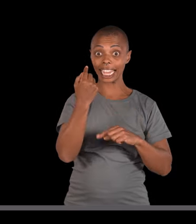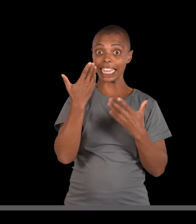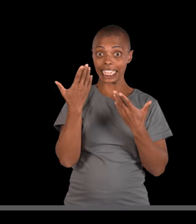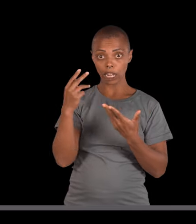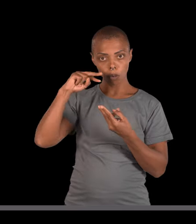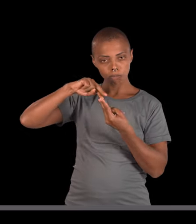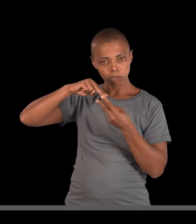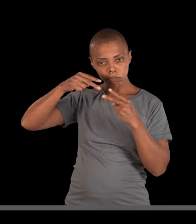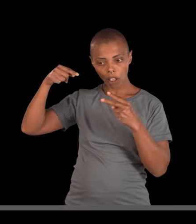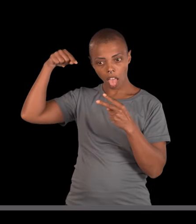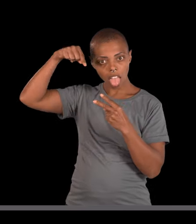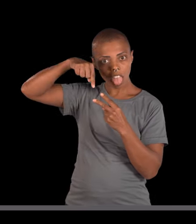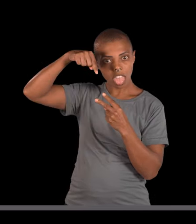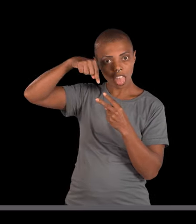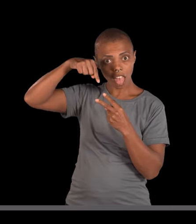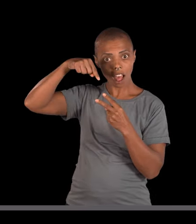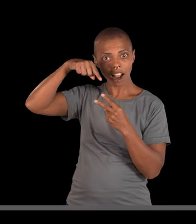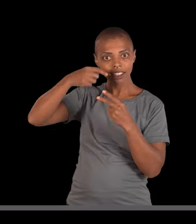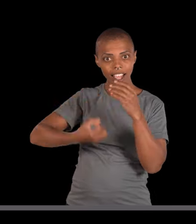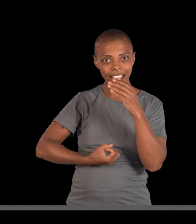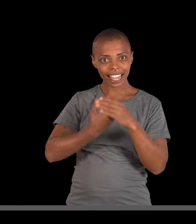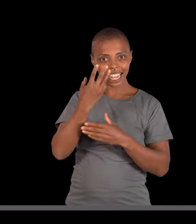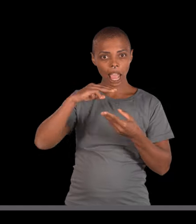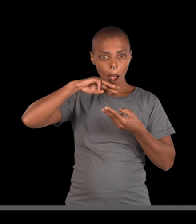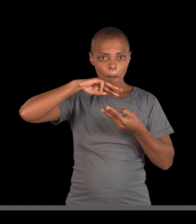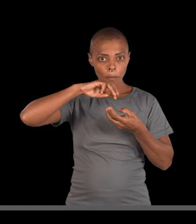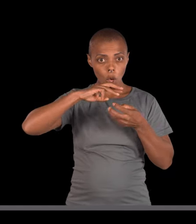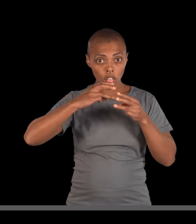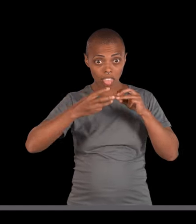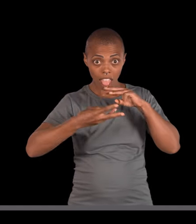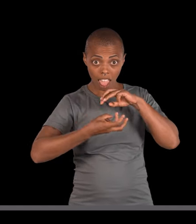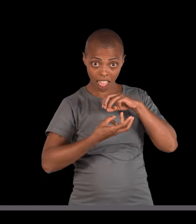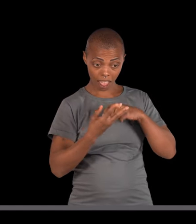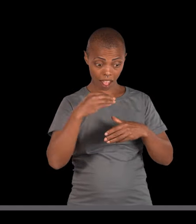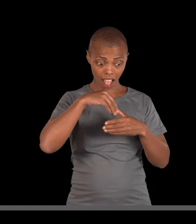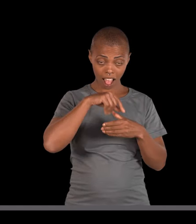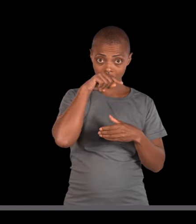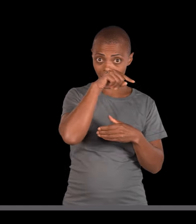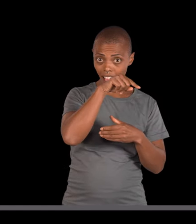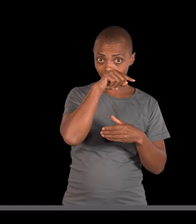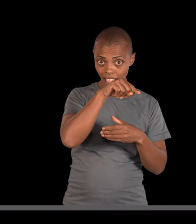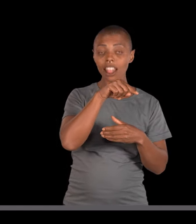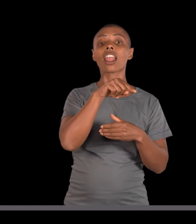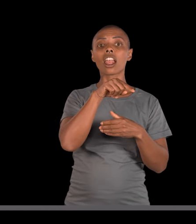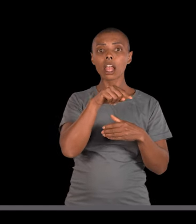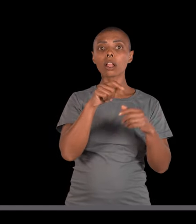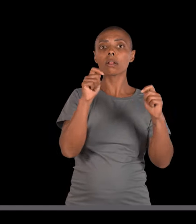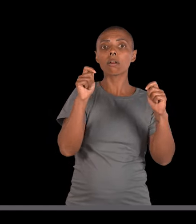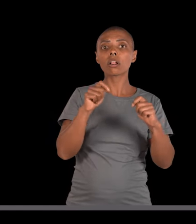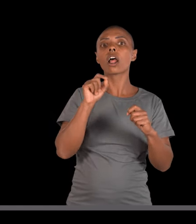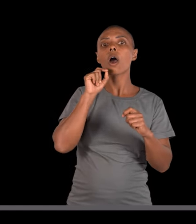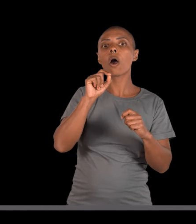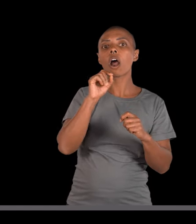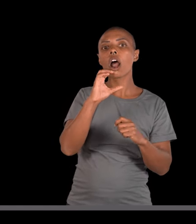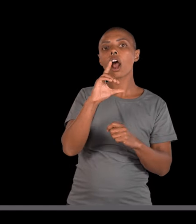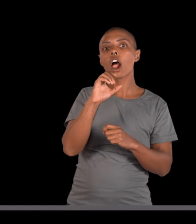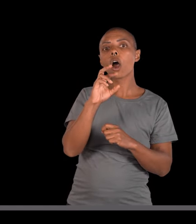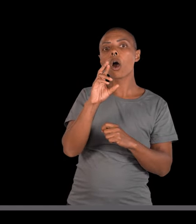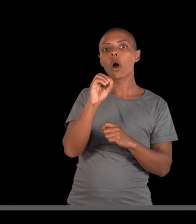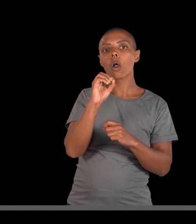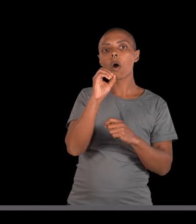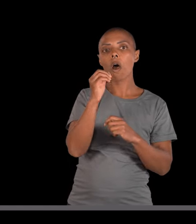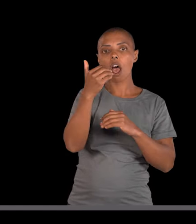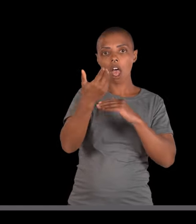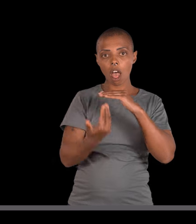gene que é construída uma proteína na membrana plasmática de uma célula secretora para que o cloro possa